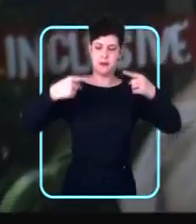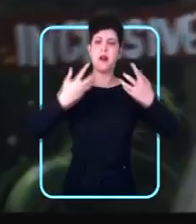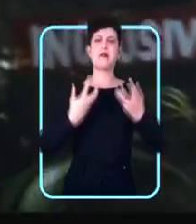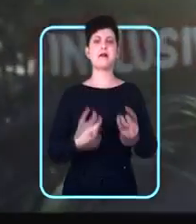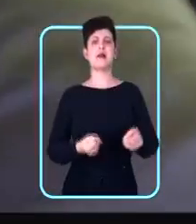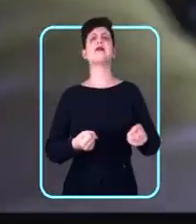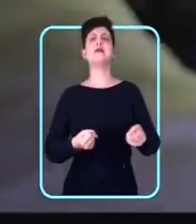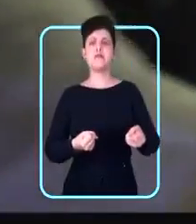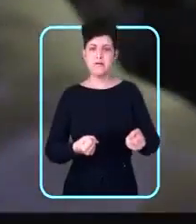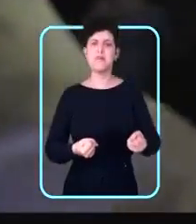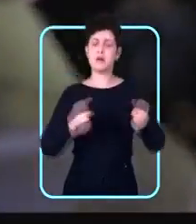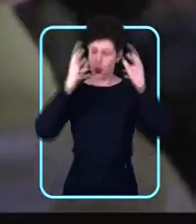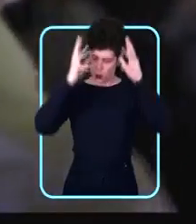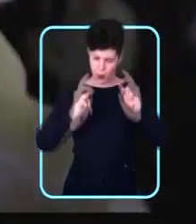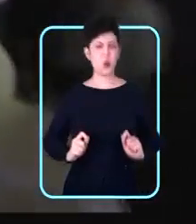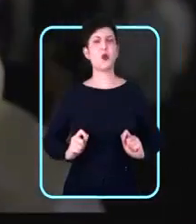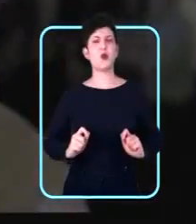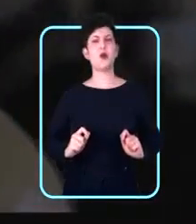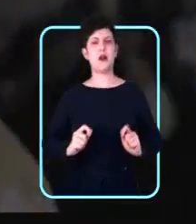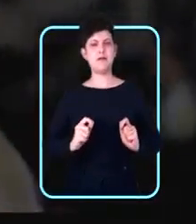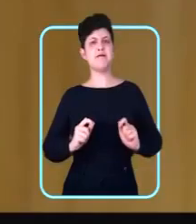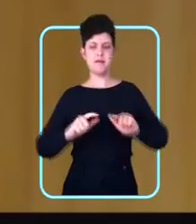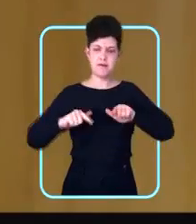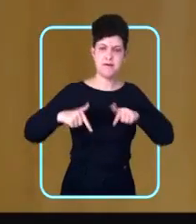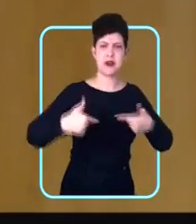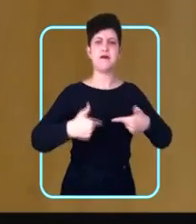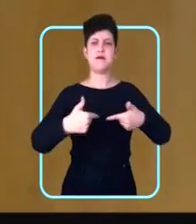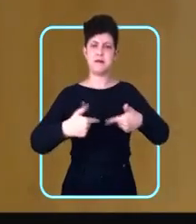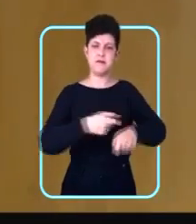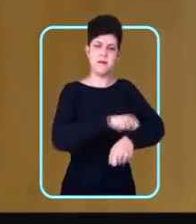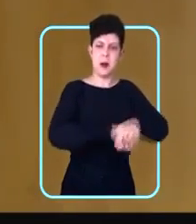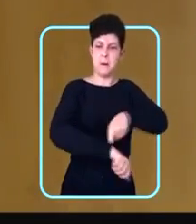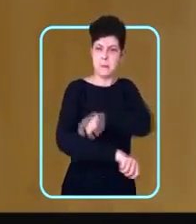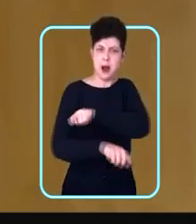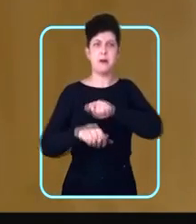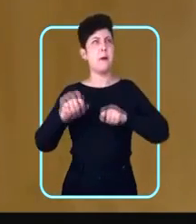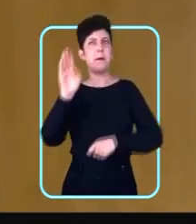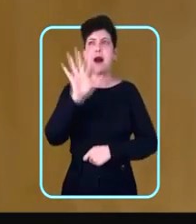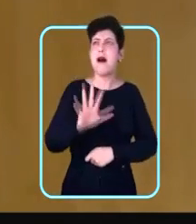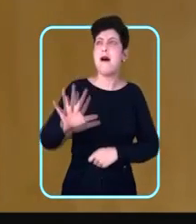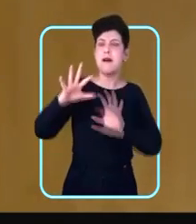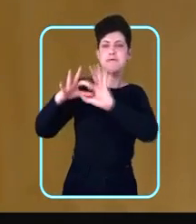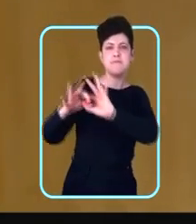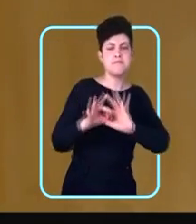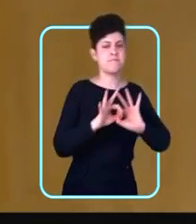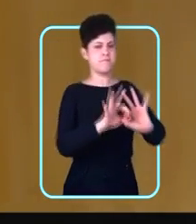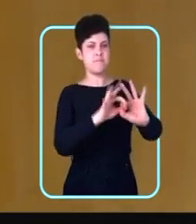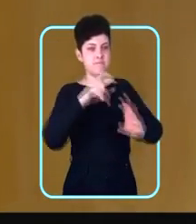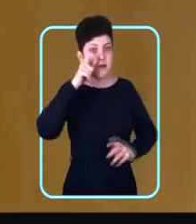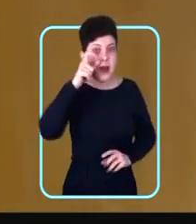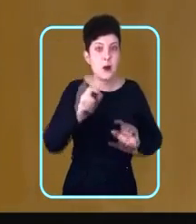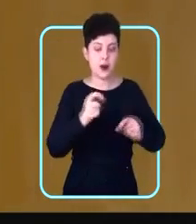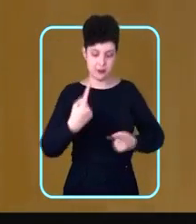corpo, alma e coração. E coloco toda a minha garra para unir o país no único caminho que nos interessa. O caminho